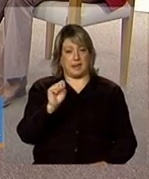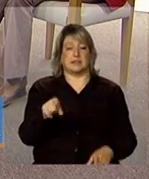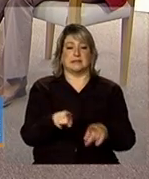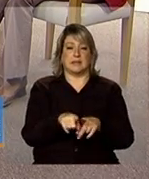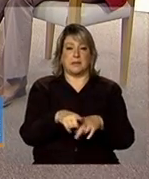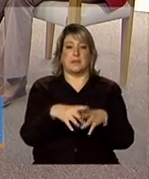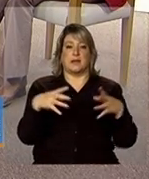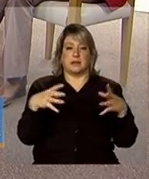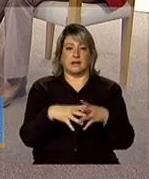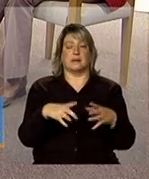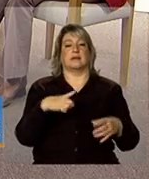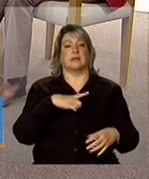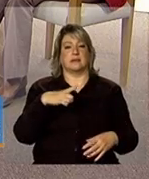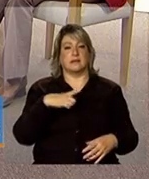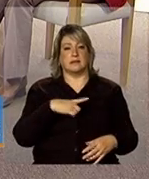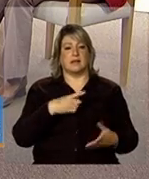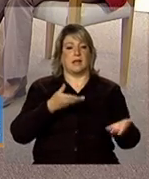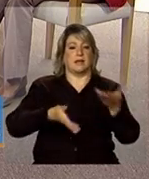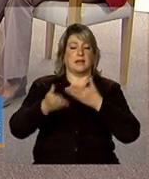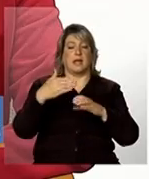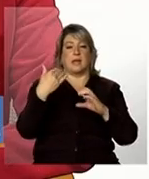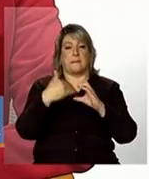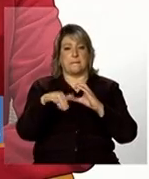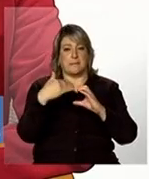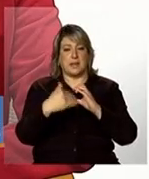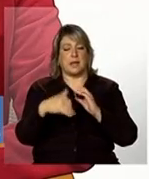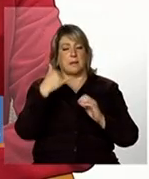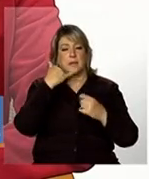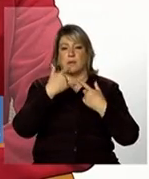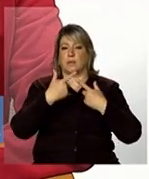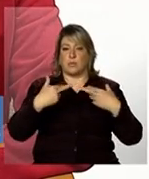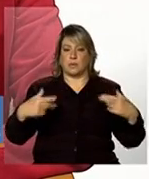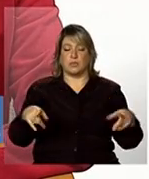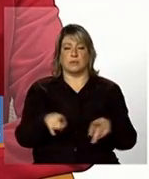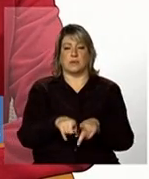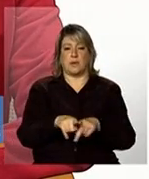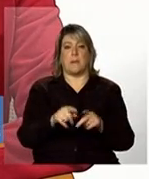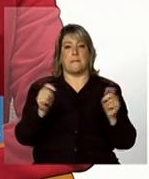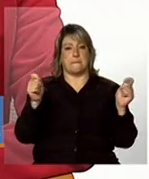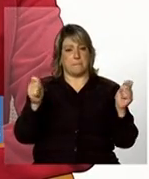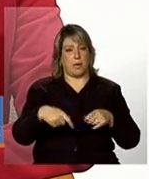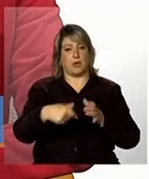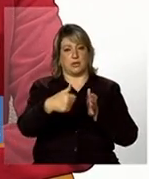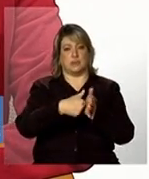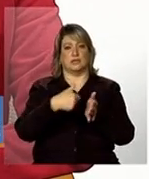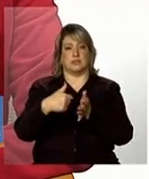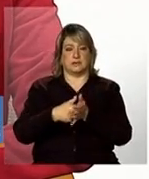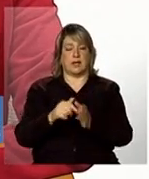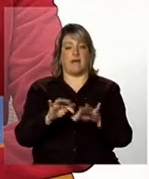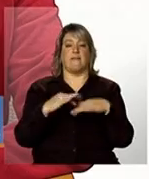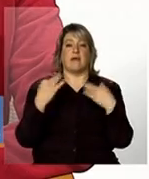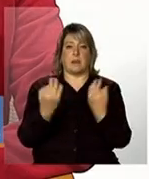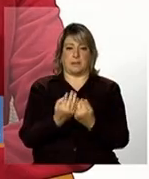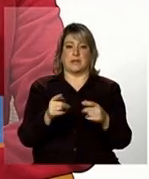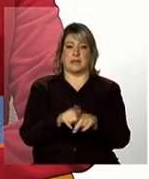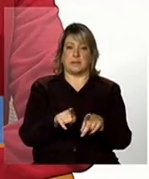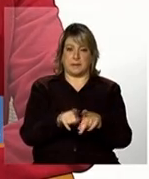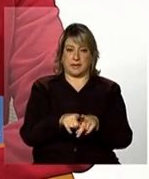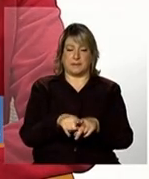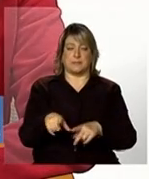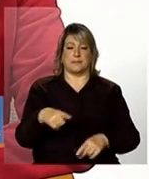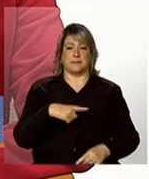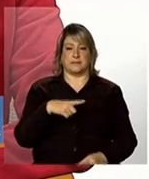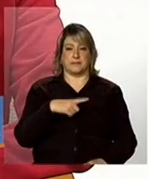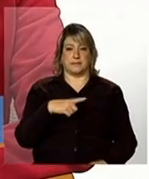canais de atendimento e também pelos e-mails de atendimento aos gestores municipais e as famílias também no caso o canal de